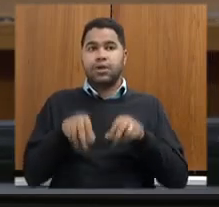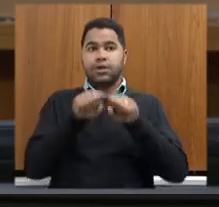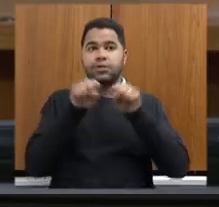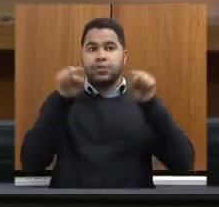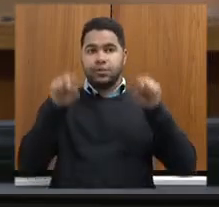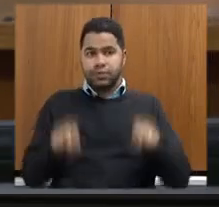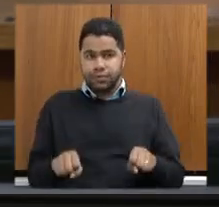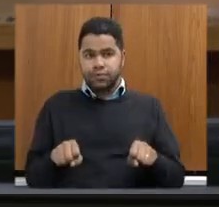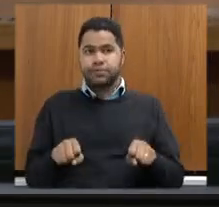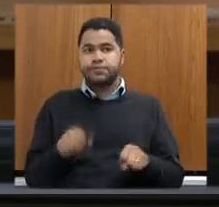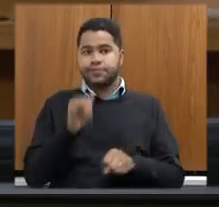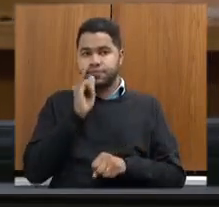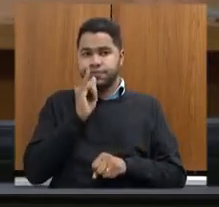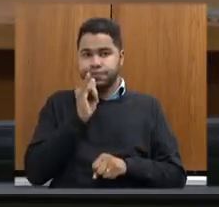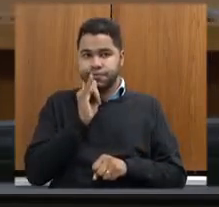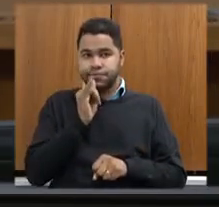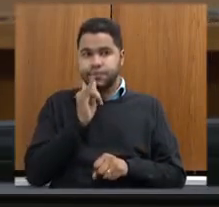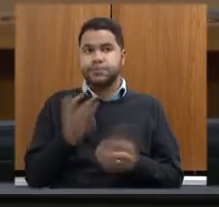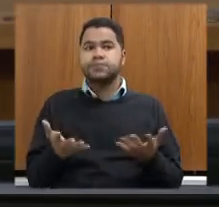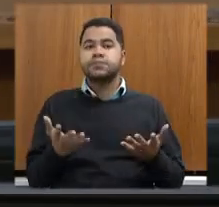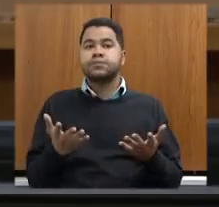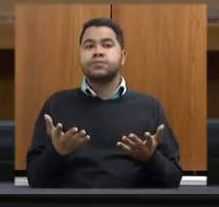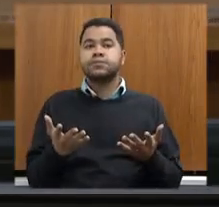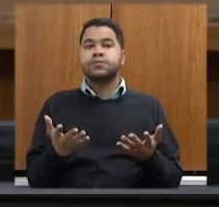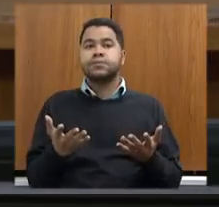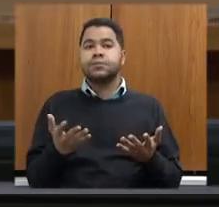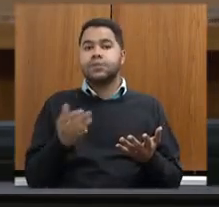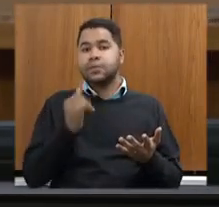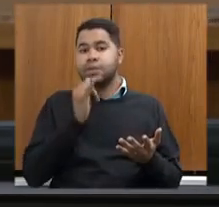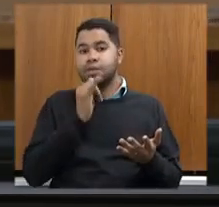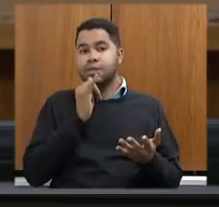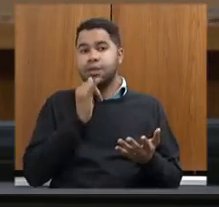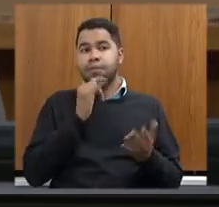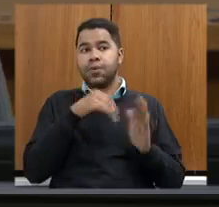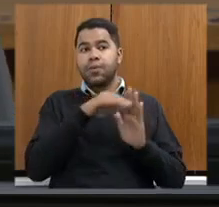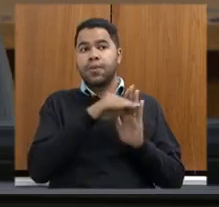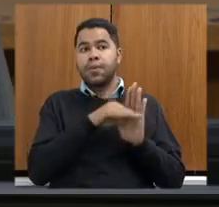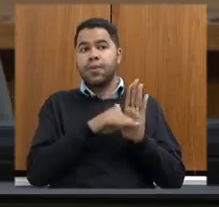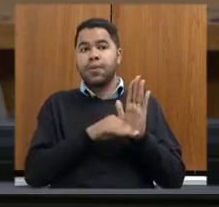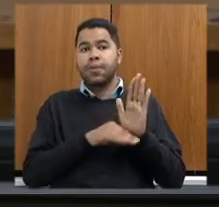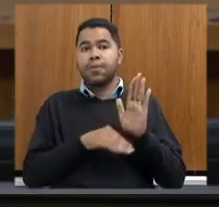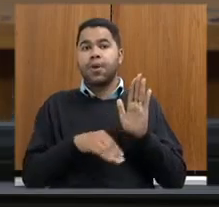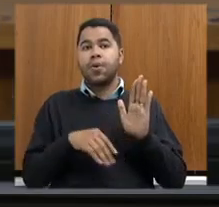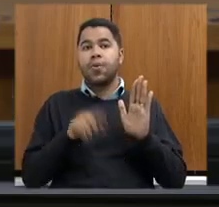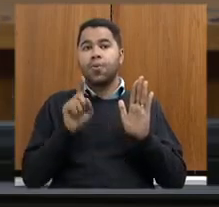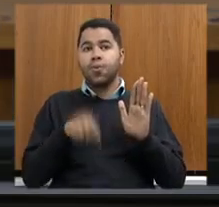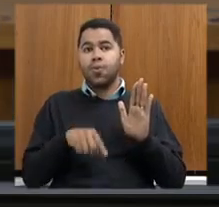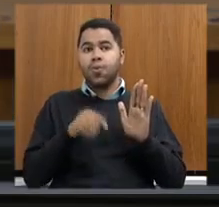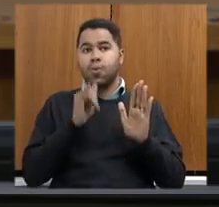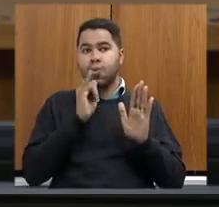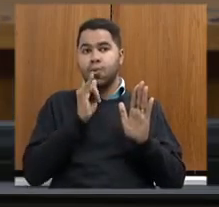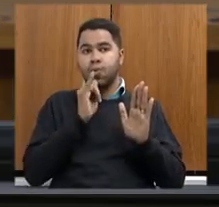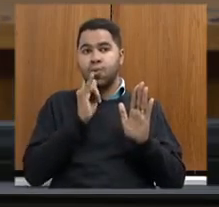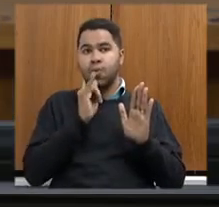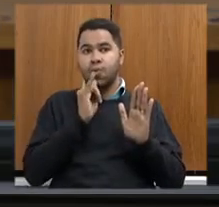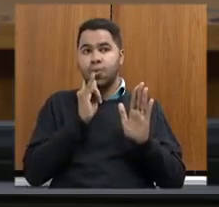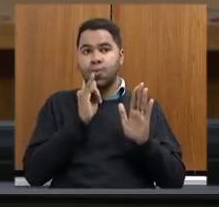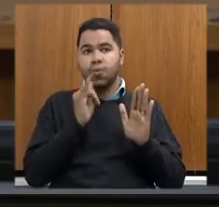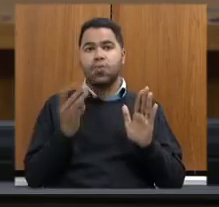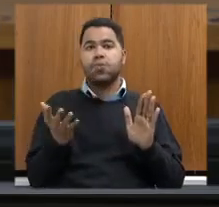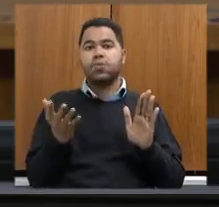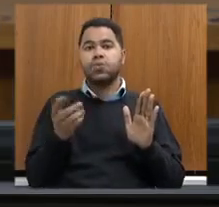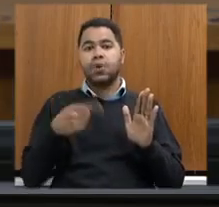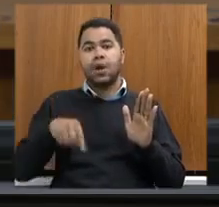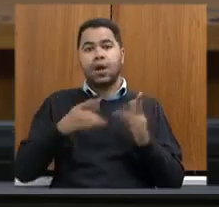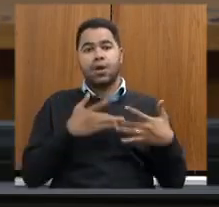trazer essas informações e dessa forma que nós temos estabelecido o cumprimento da obrigação da contrapartida municipal